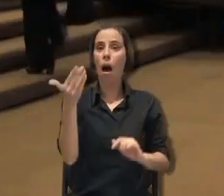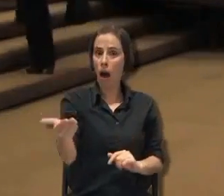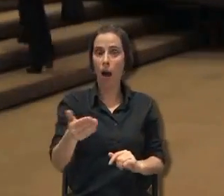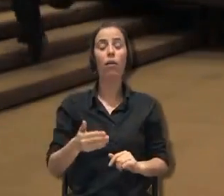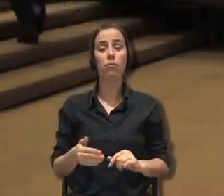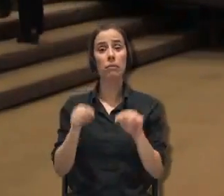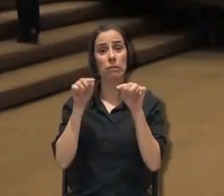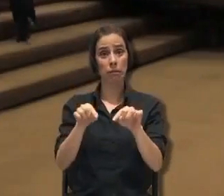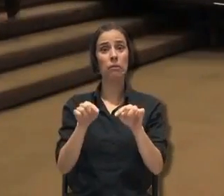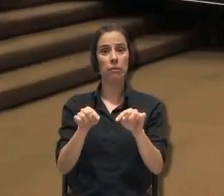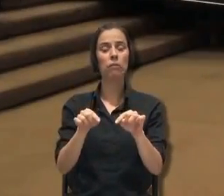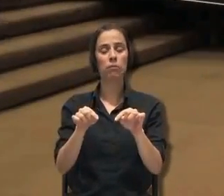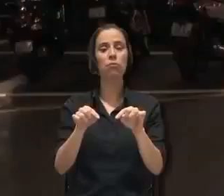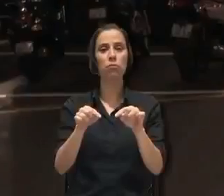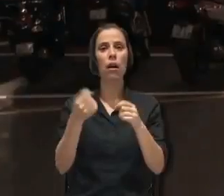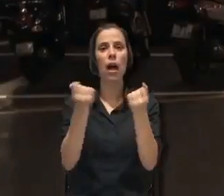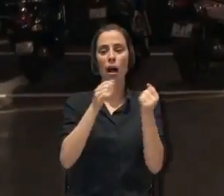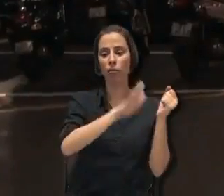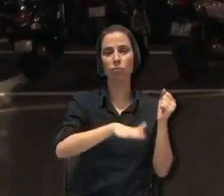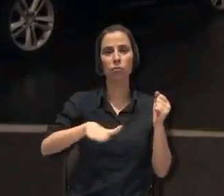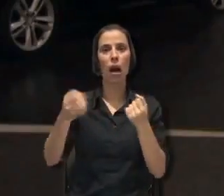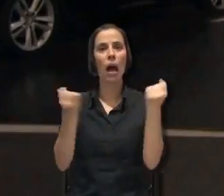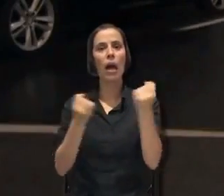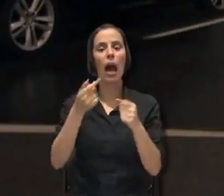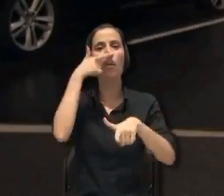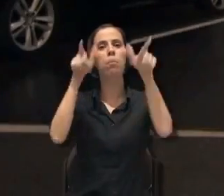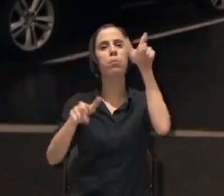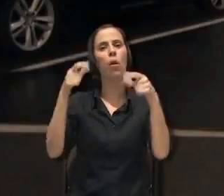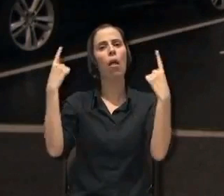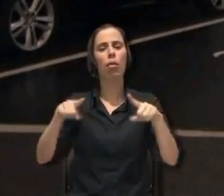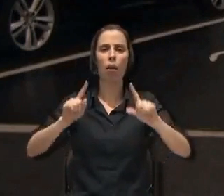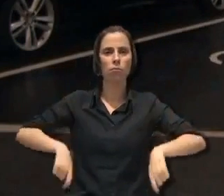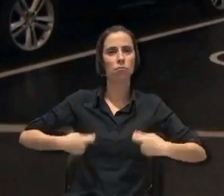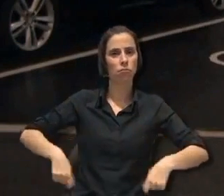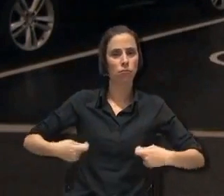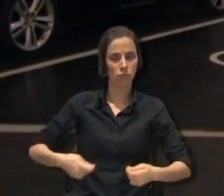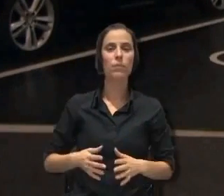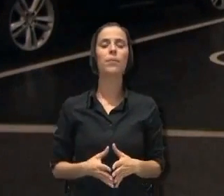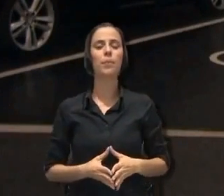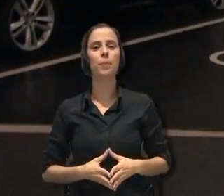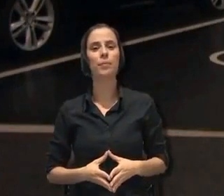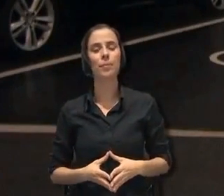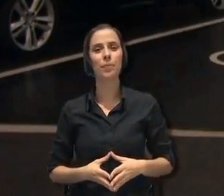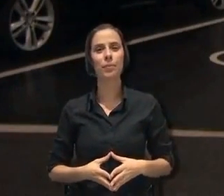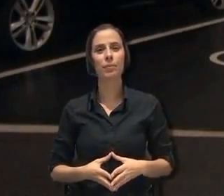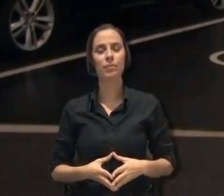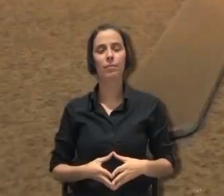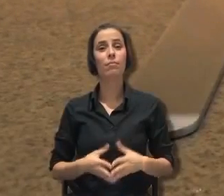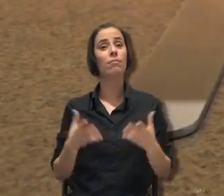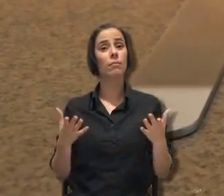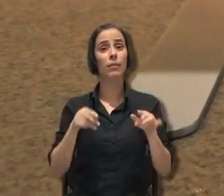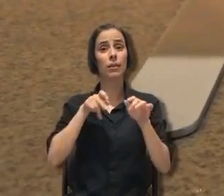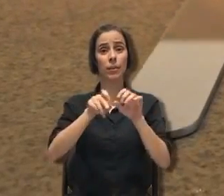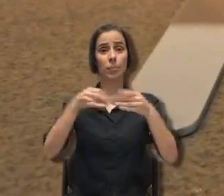aos diversos pisos. Este espaço dispõe de lugares de estacionamento para veículos de pessoas com mobilidade reduzida.